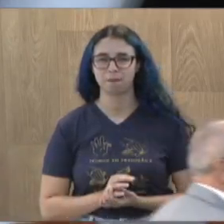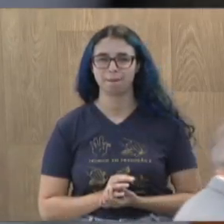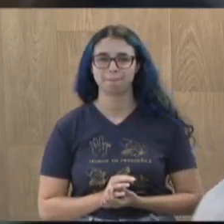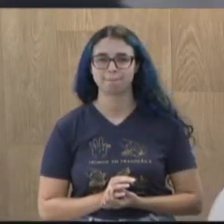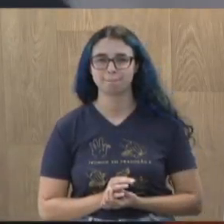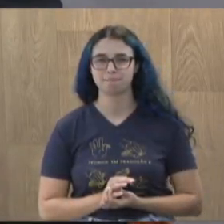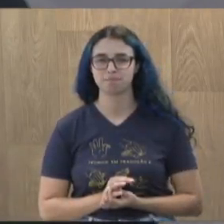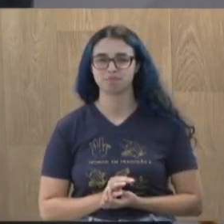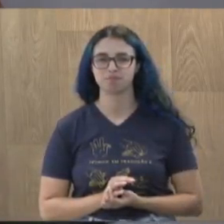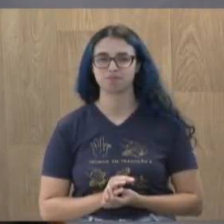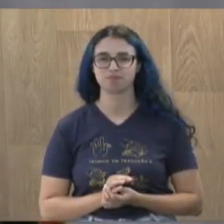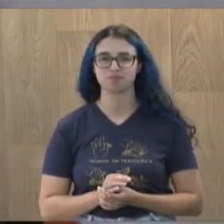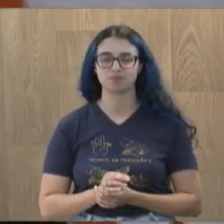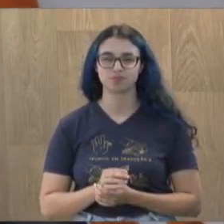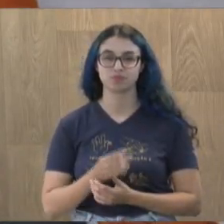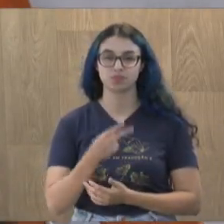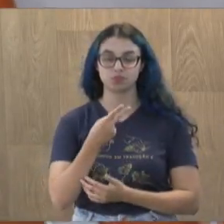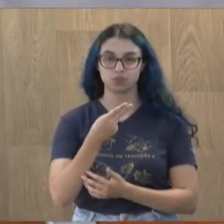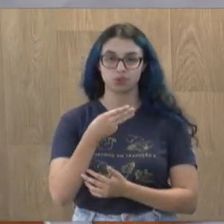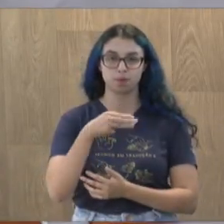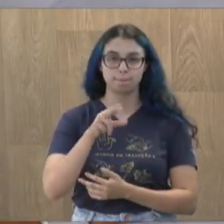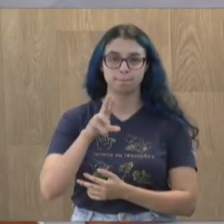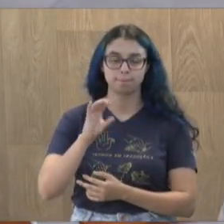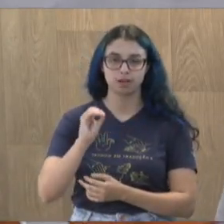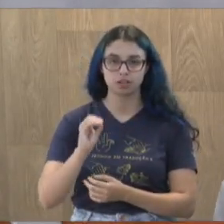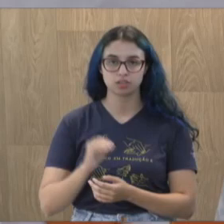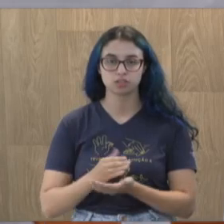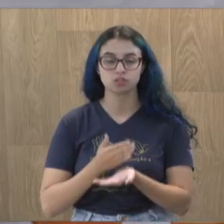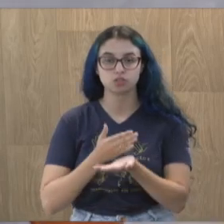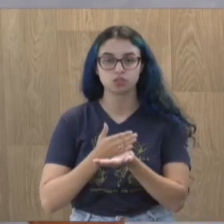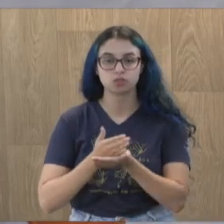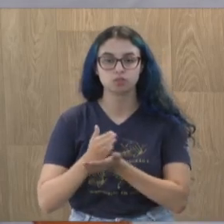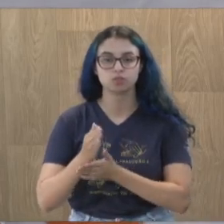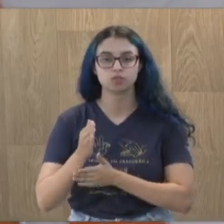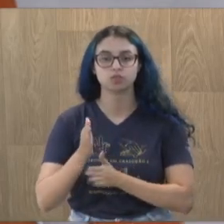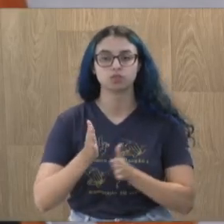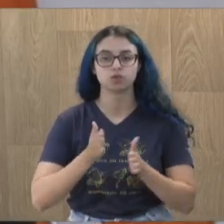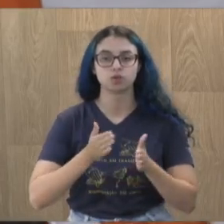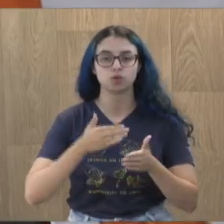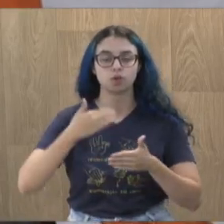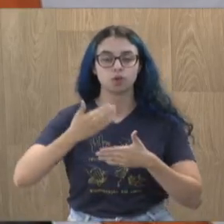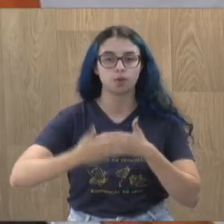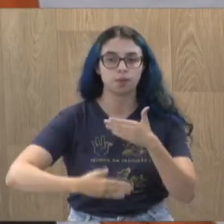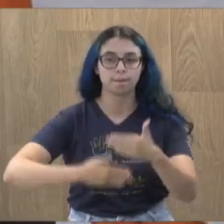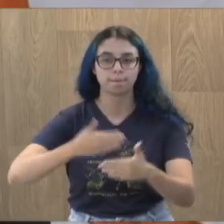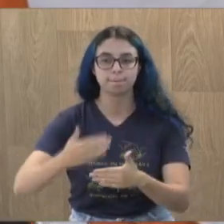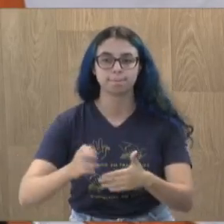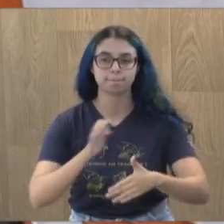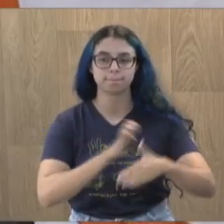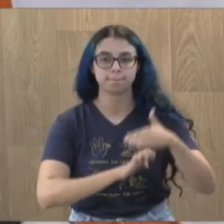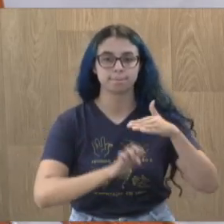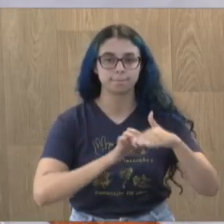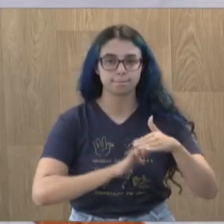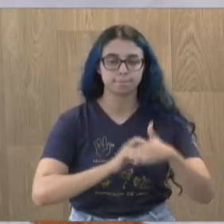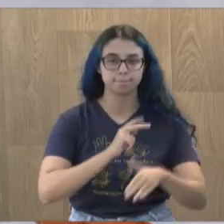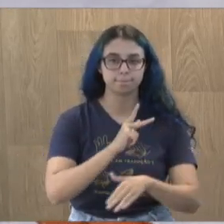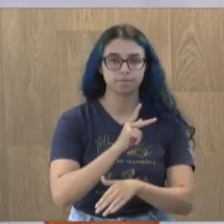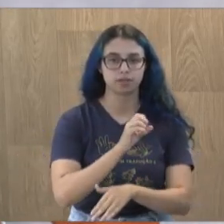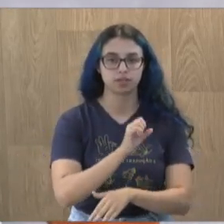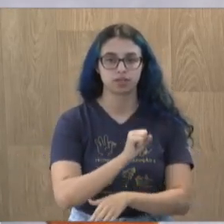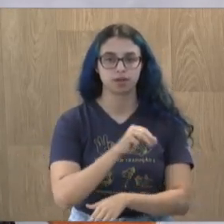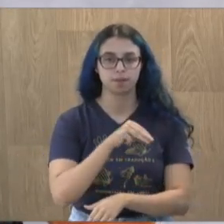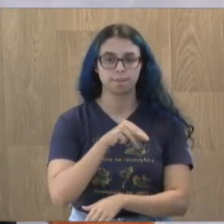Dois de maio, senhor Presidente, realizado o processo licitatório, onde a empresa vencedora, PS Martins Construção